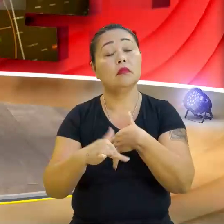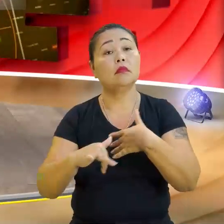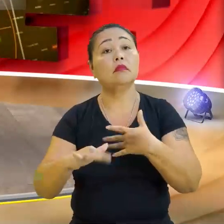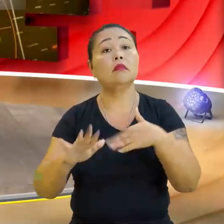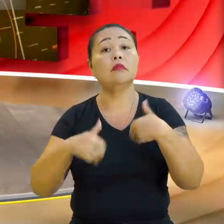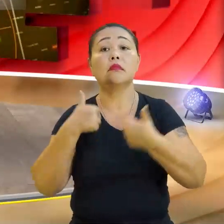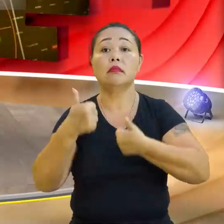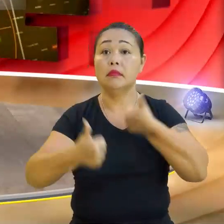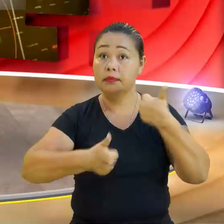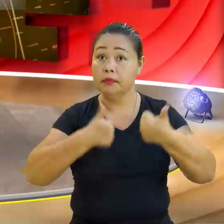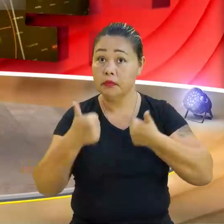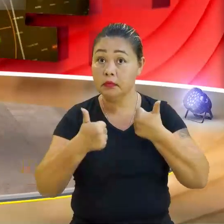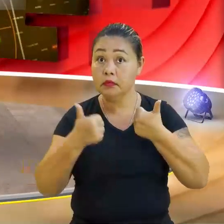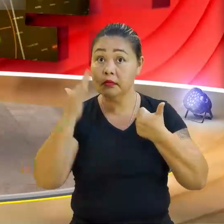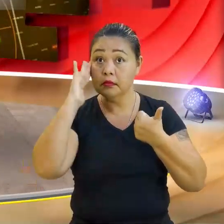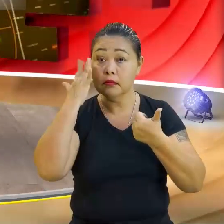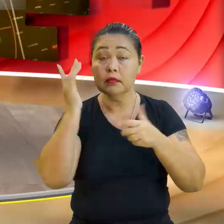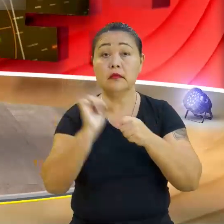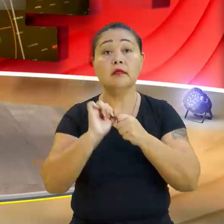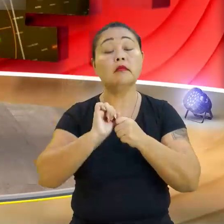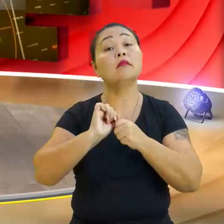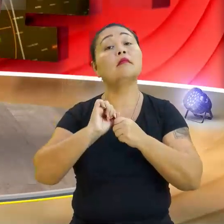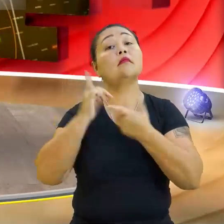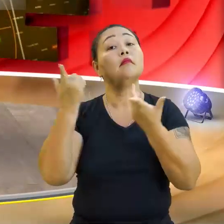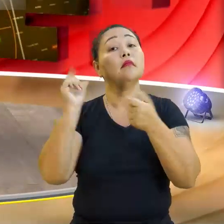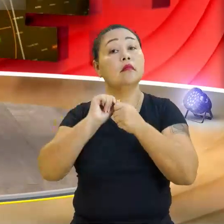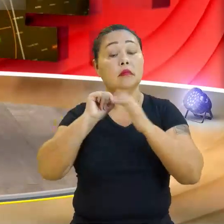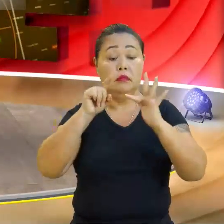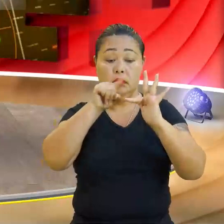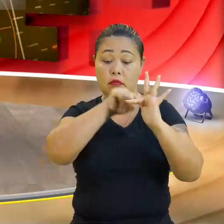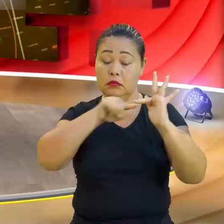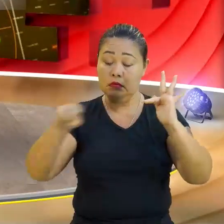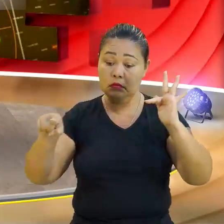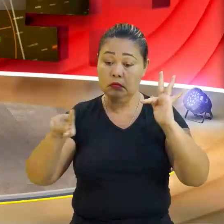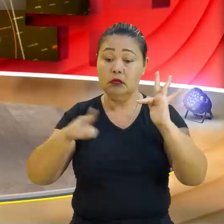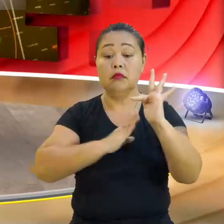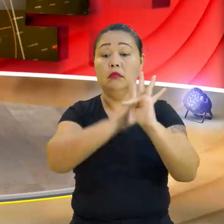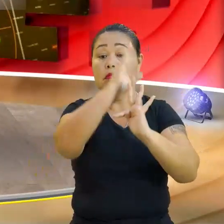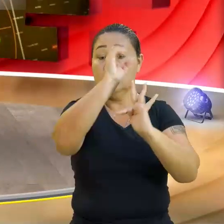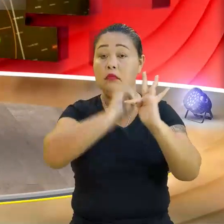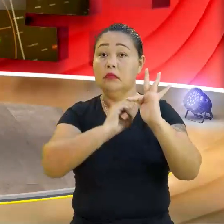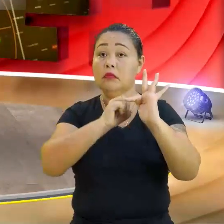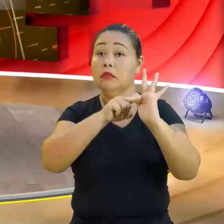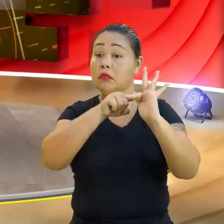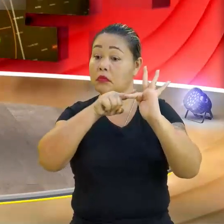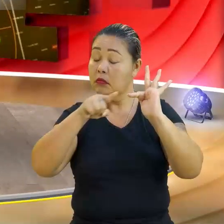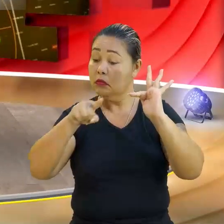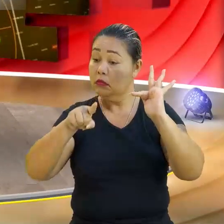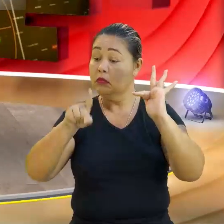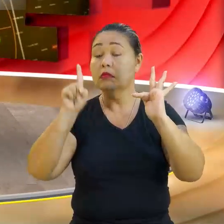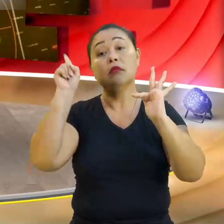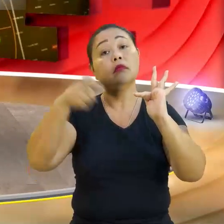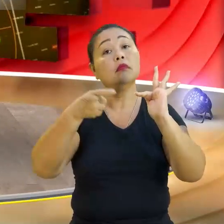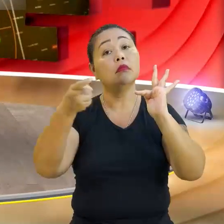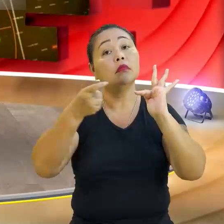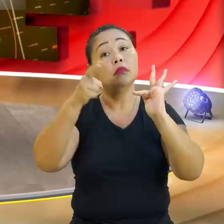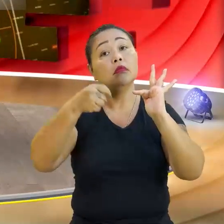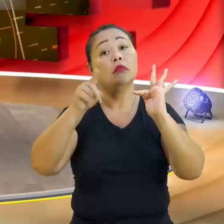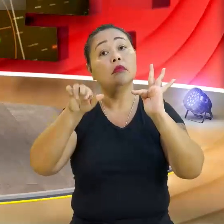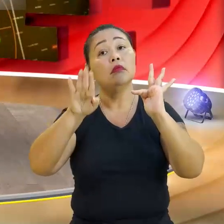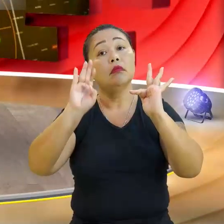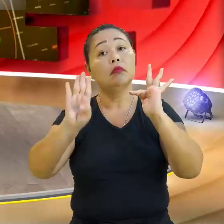Beleza, entendeu? Então, toda vez que o A for zero e vai ter um F de X igual a B, a reta vai ser constante,